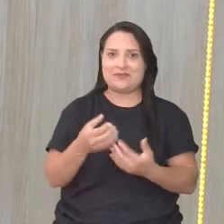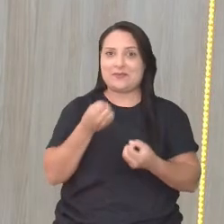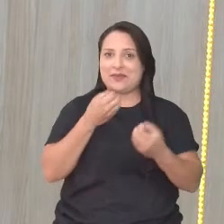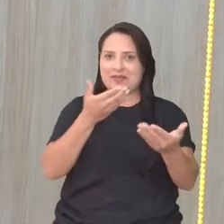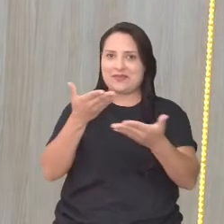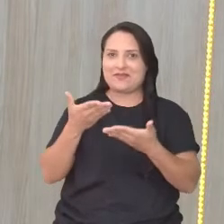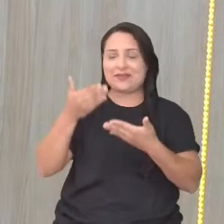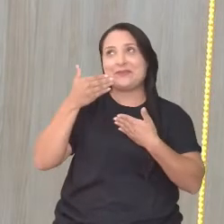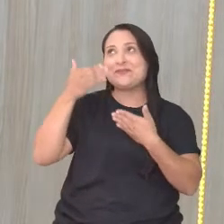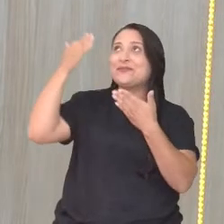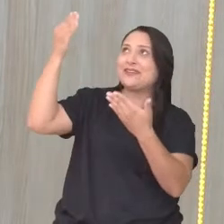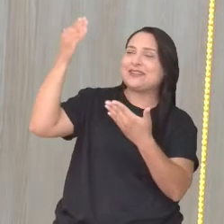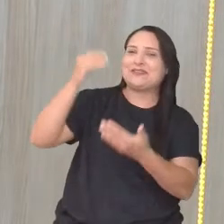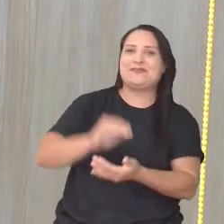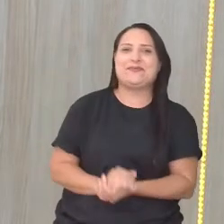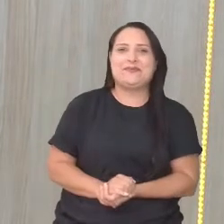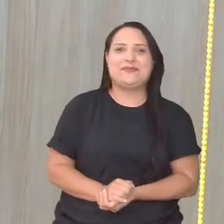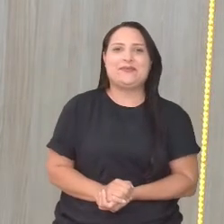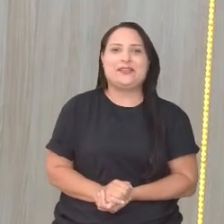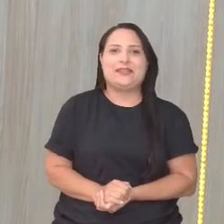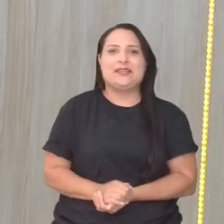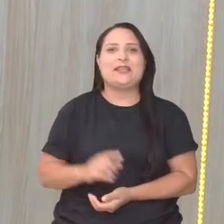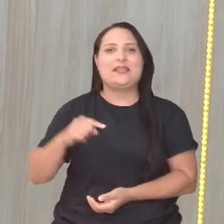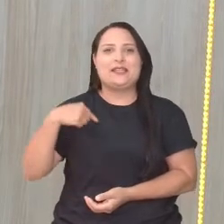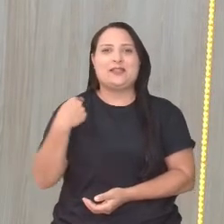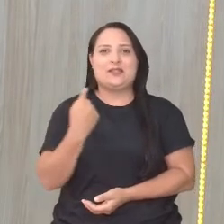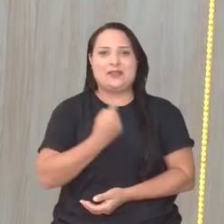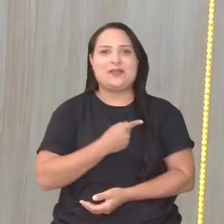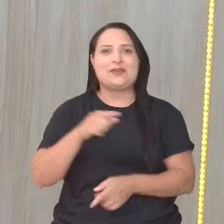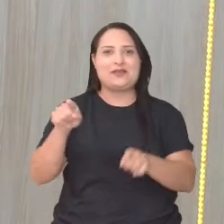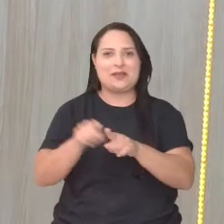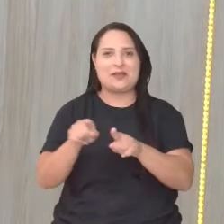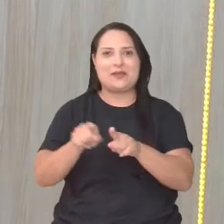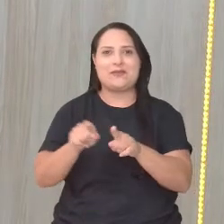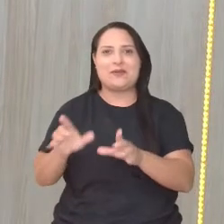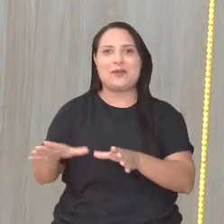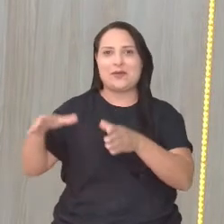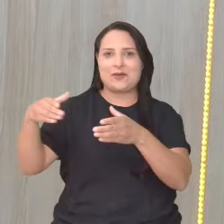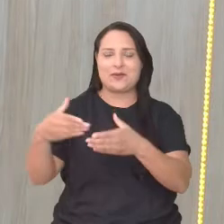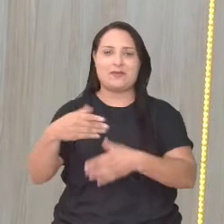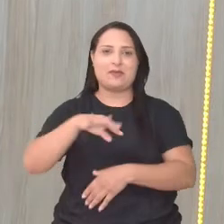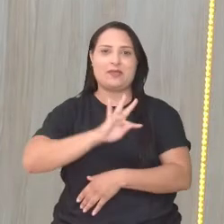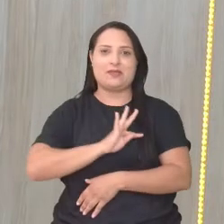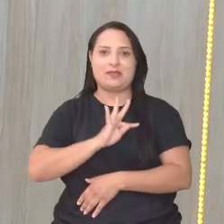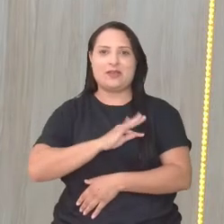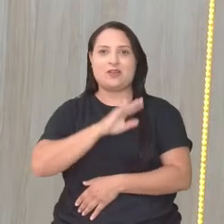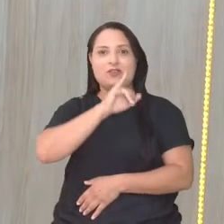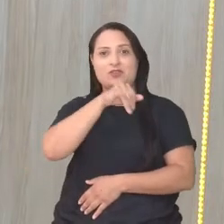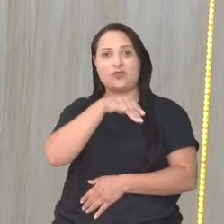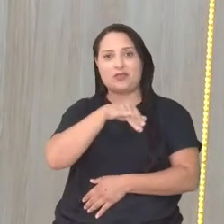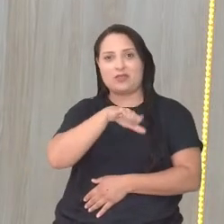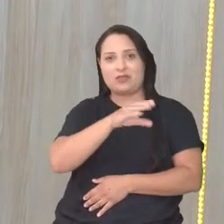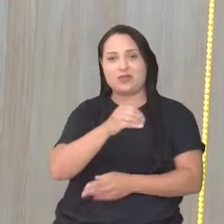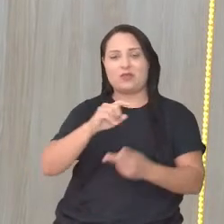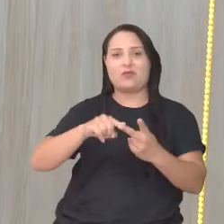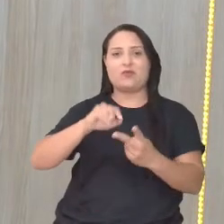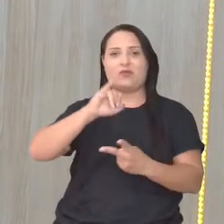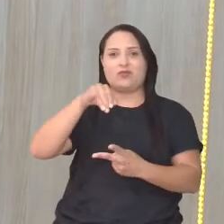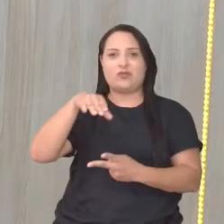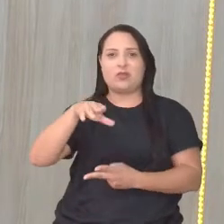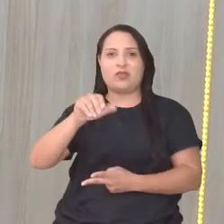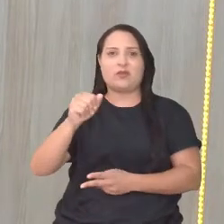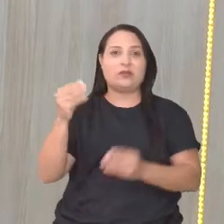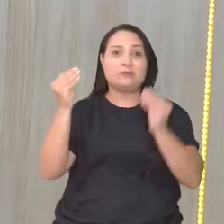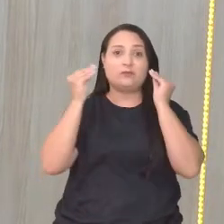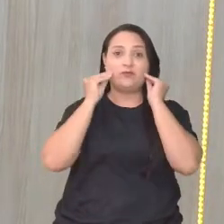Seja bem-vinda, Melise. A gente conta com a galera massa aqui na produção também. Juninho, Jonas, manda aquele